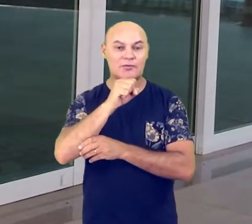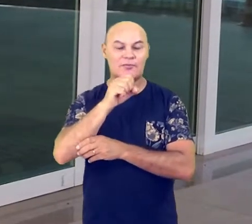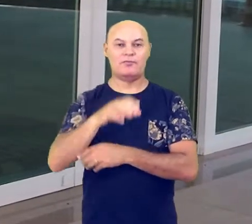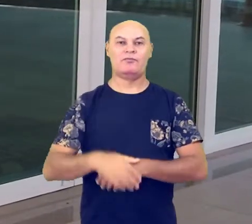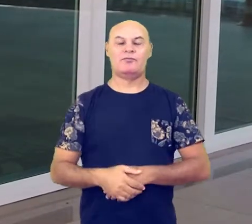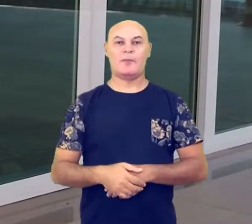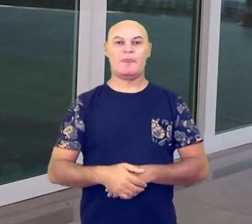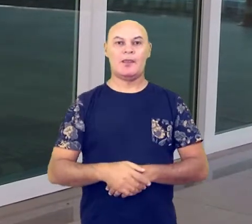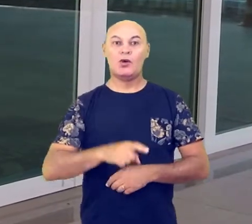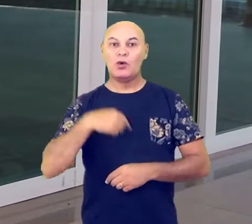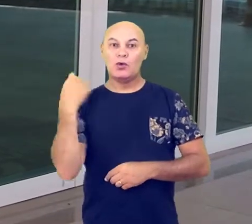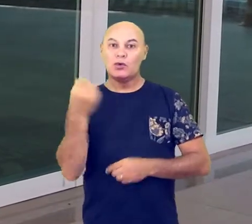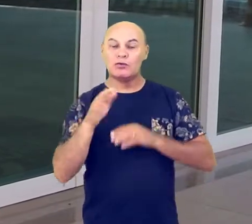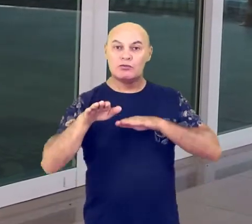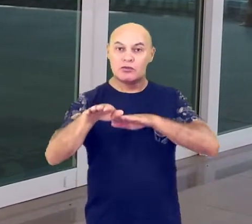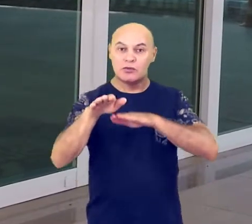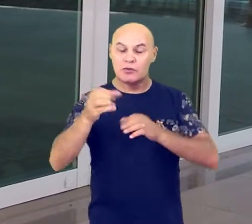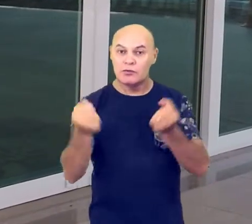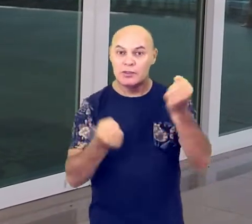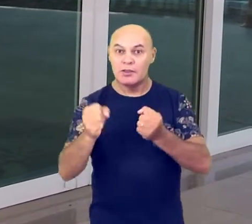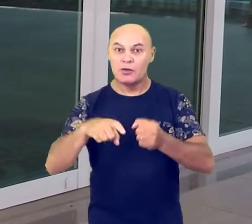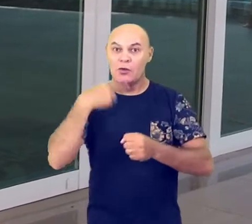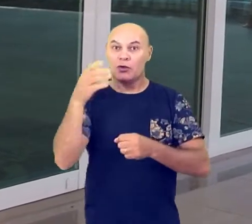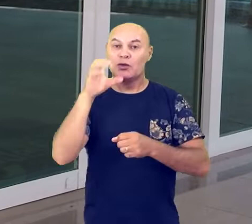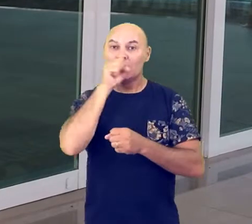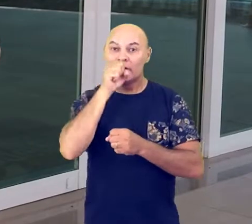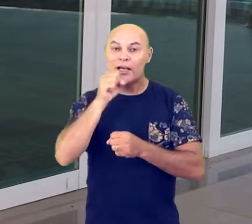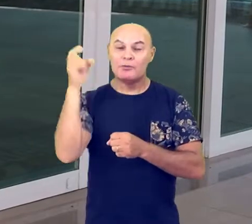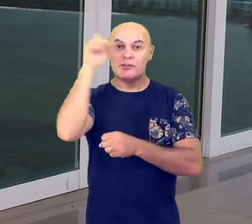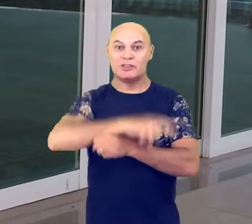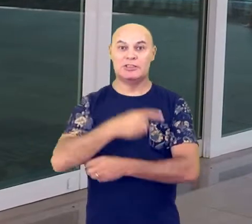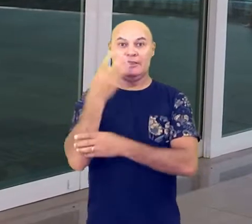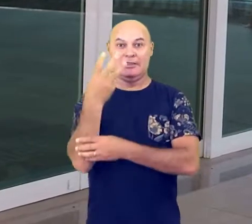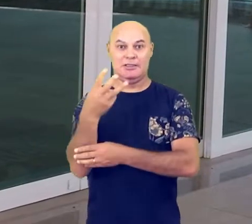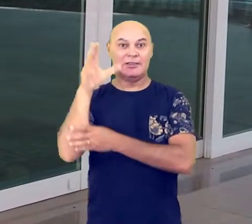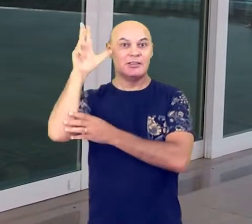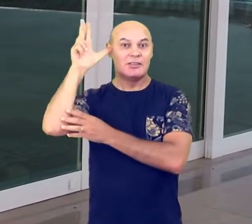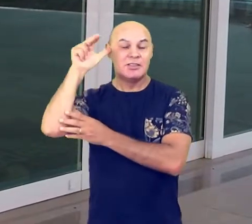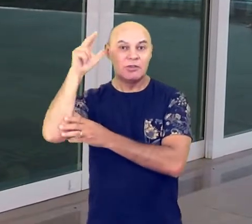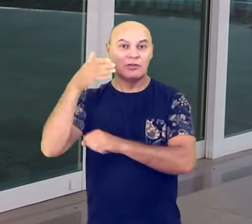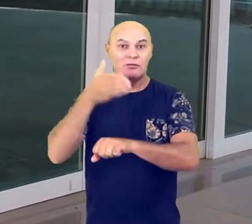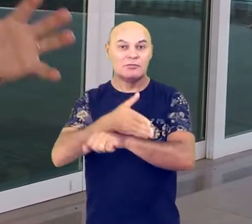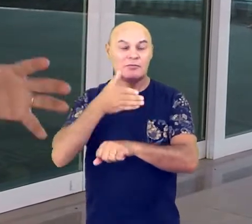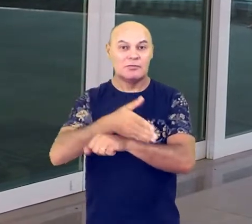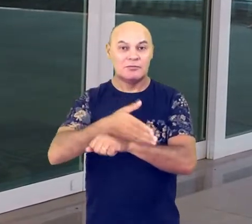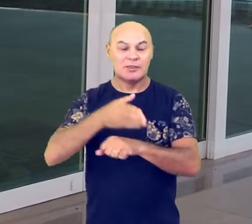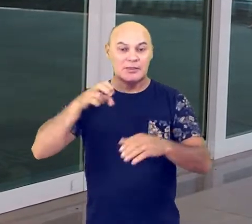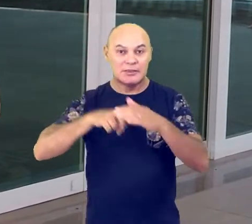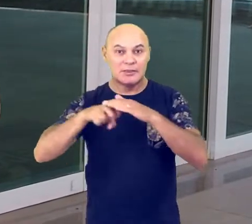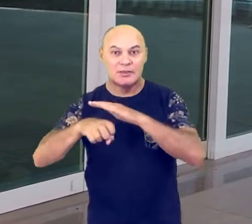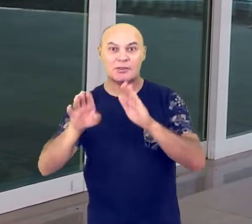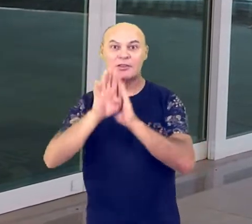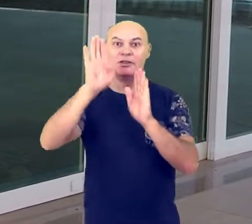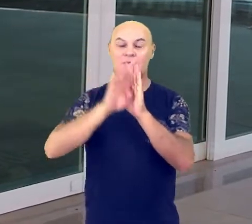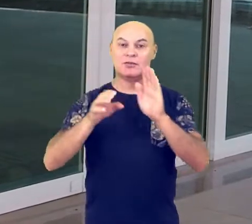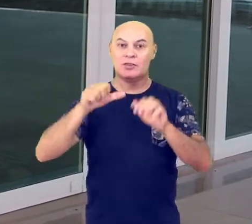acontecerá no próximo sábado, dia 3 de abril, aqui no estacionamento da IBFC, das 9 horas da manhã até o meio